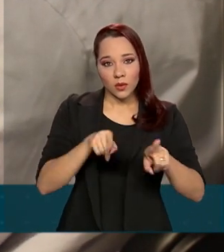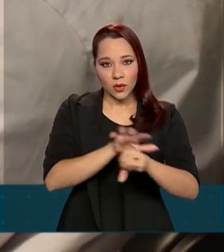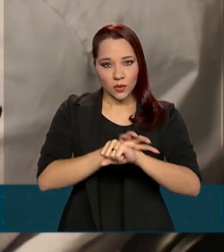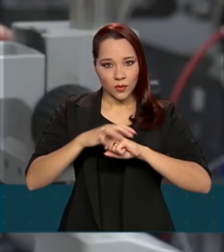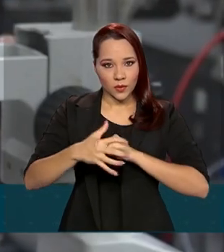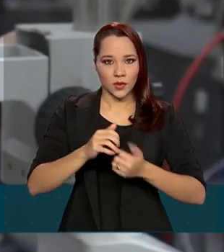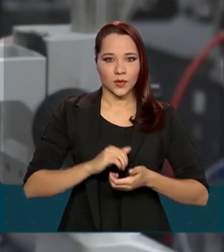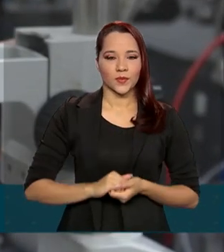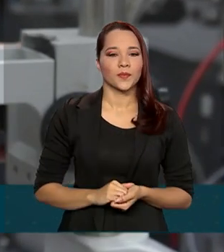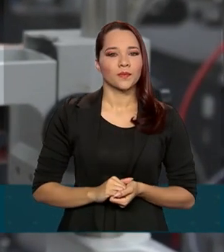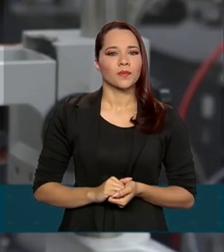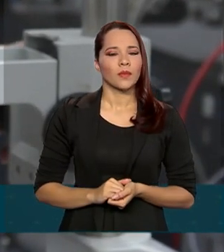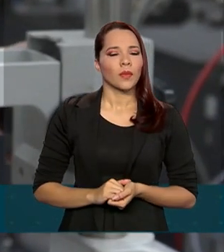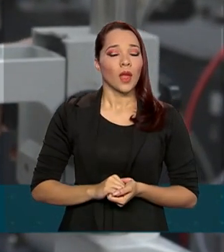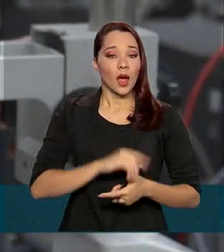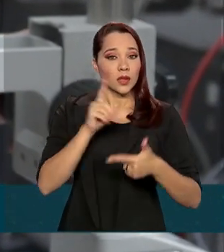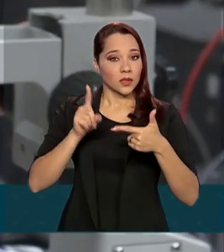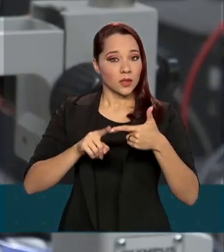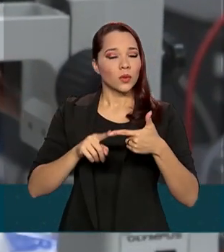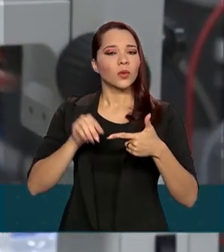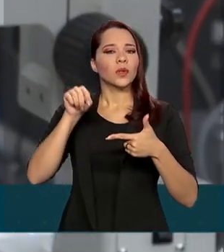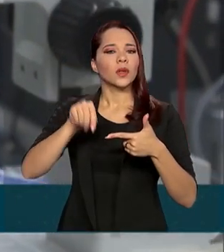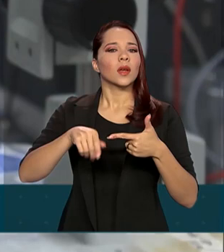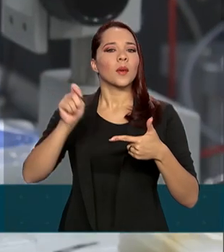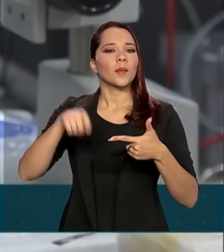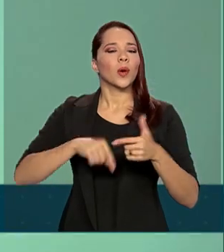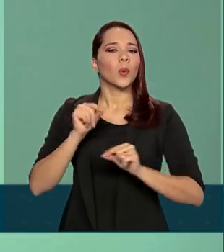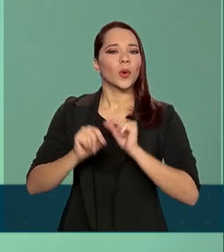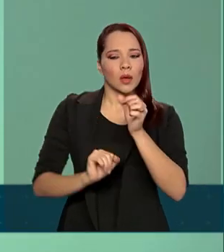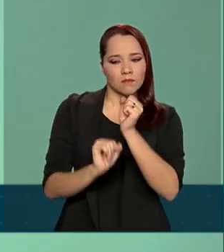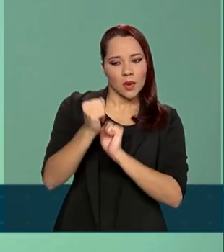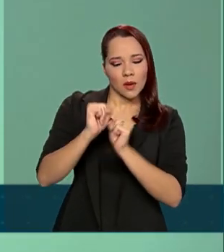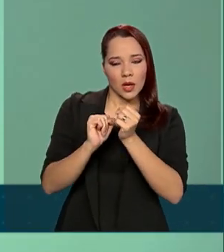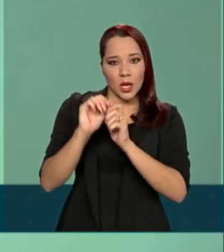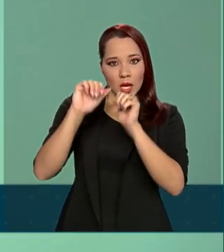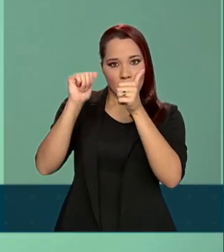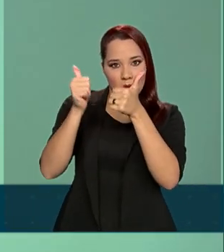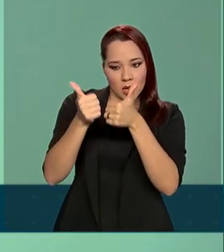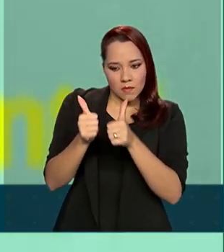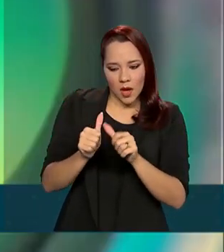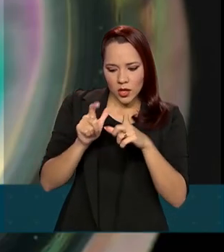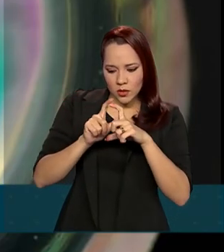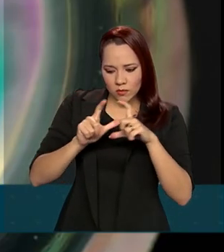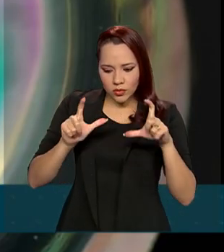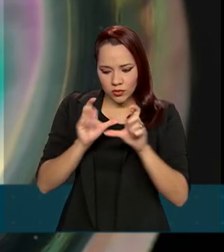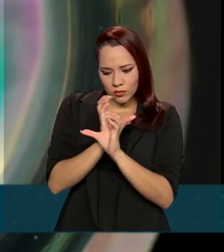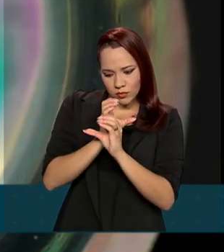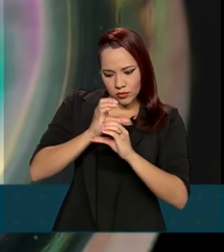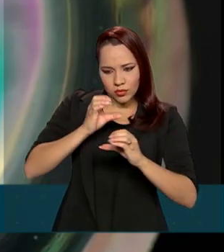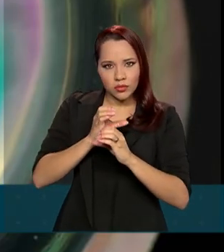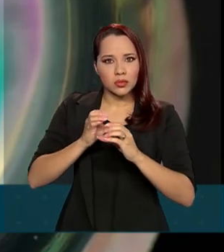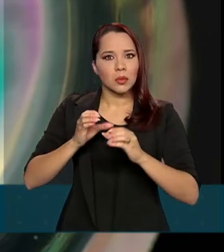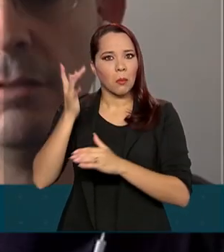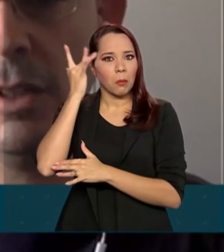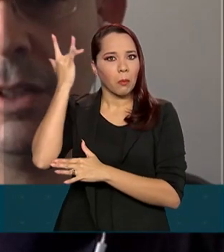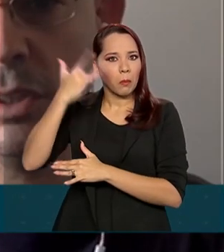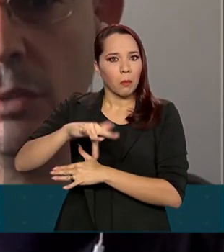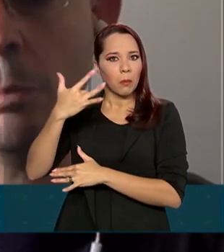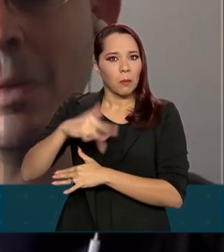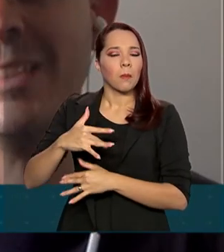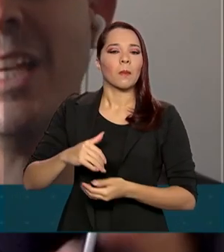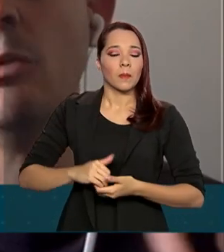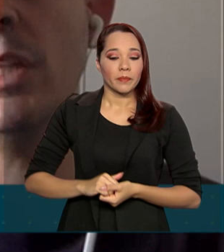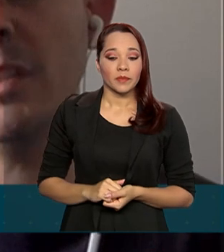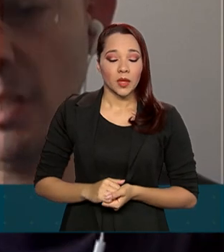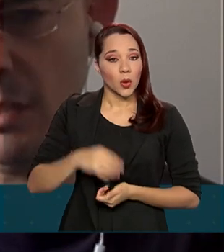-19. A segunda linha será capaz de produzir imagens celulares tridimensionais de alta resolução. Ela vai